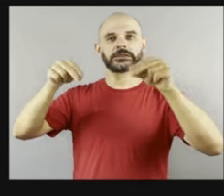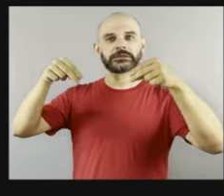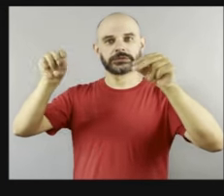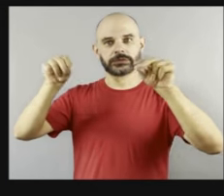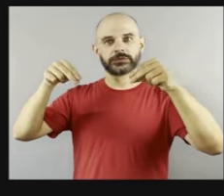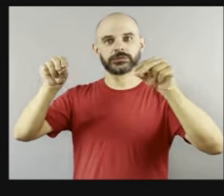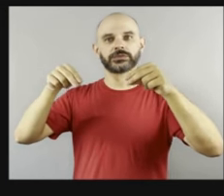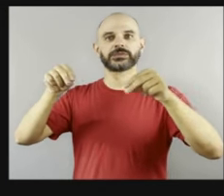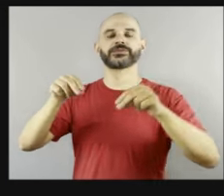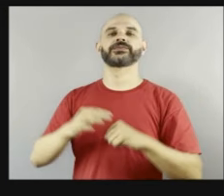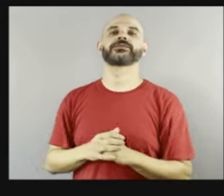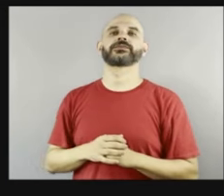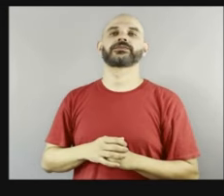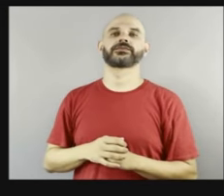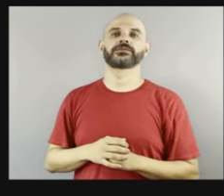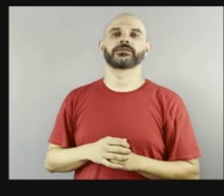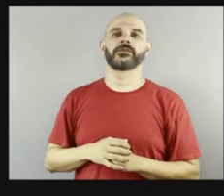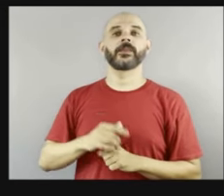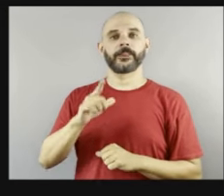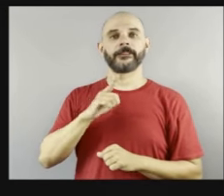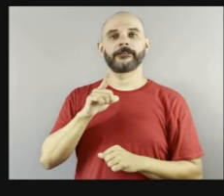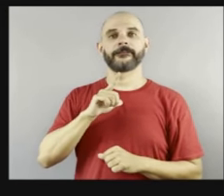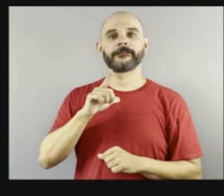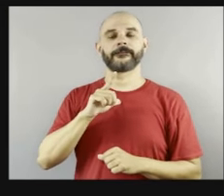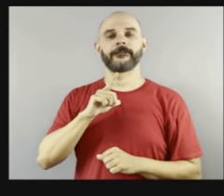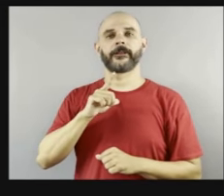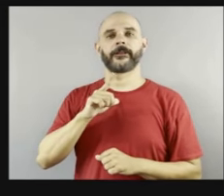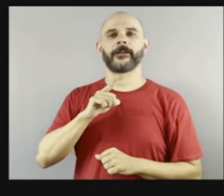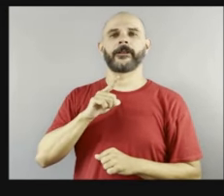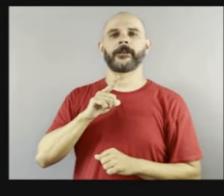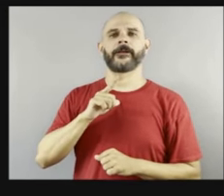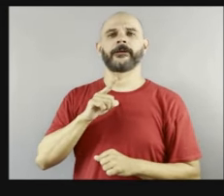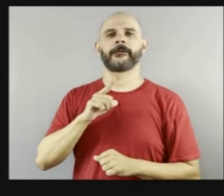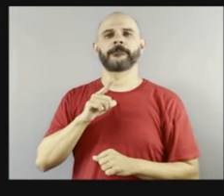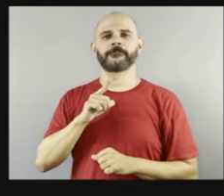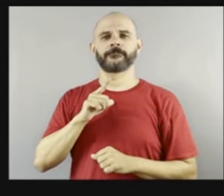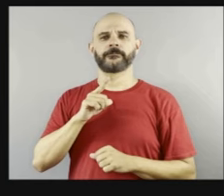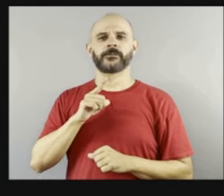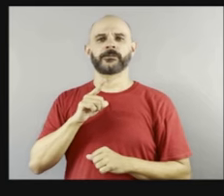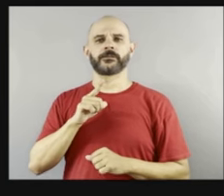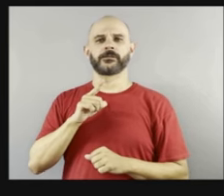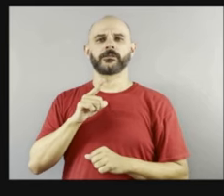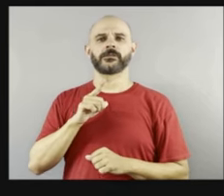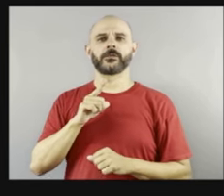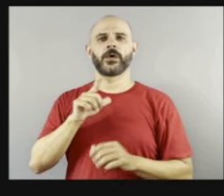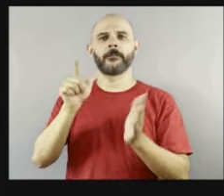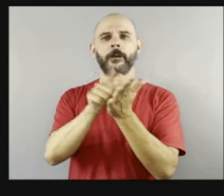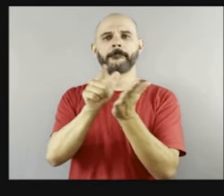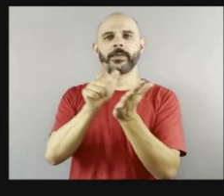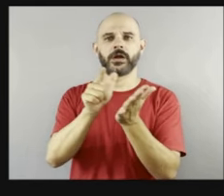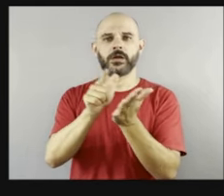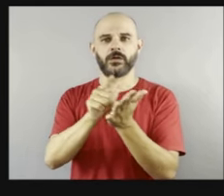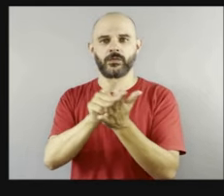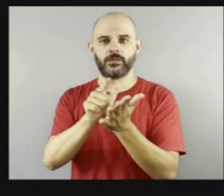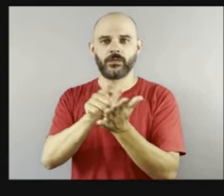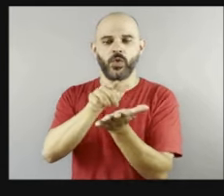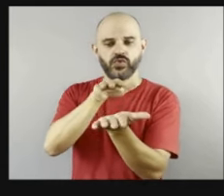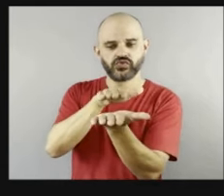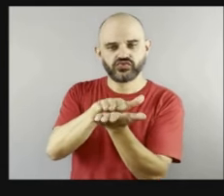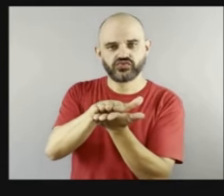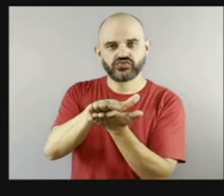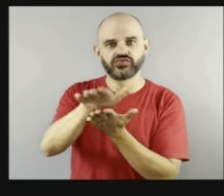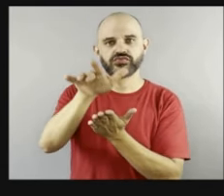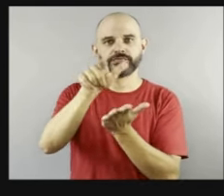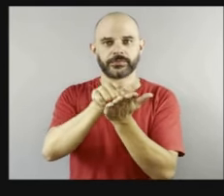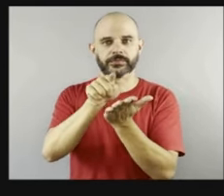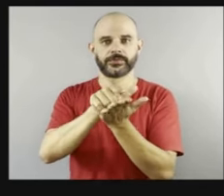papel, né, que é a impressão no papel. Foi muito rico